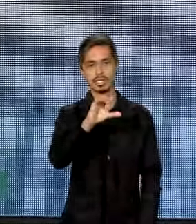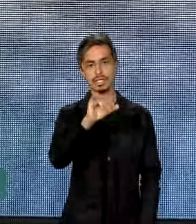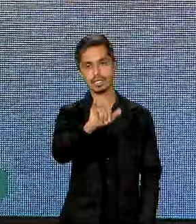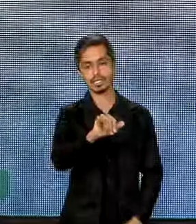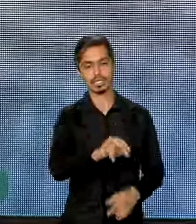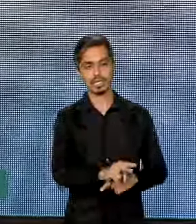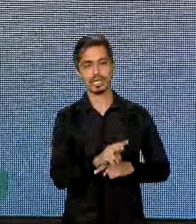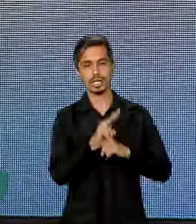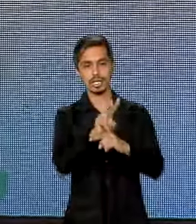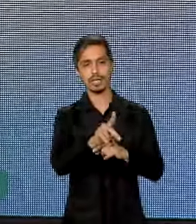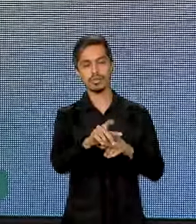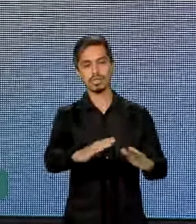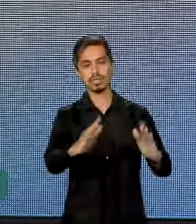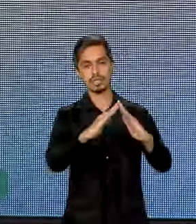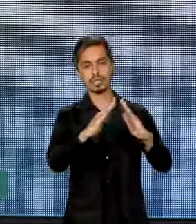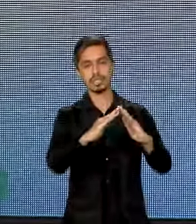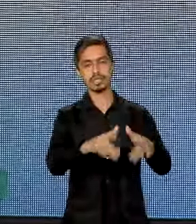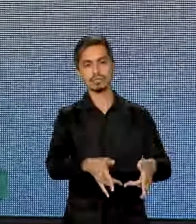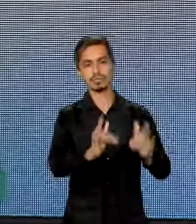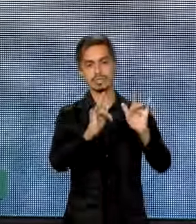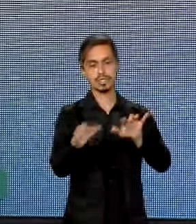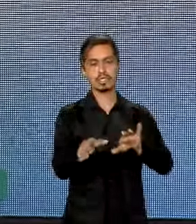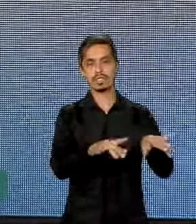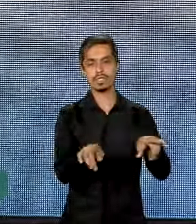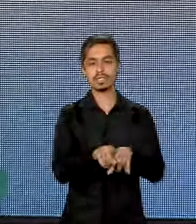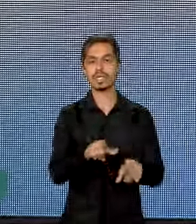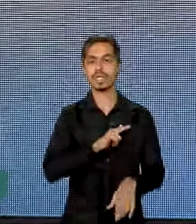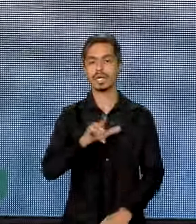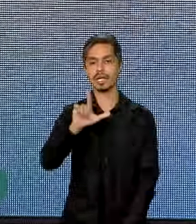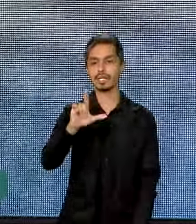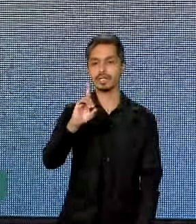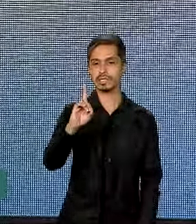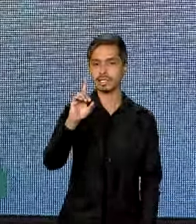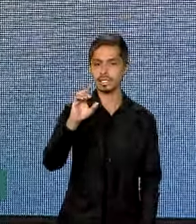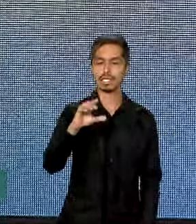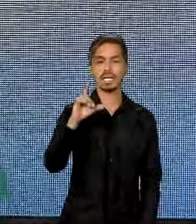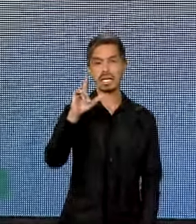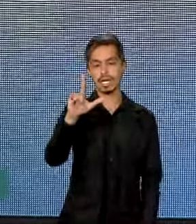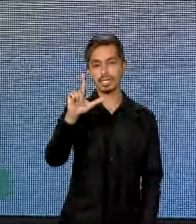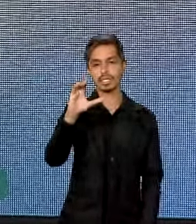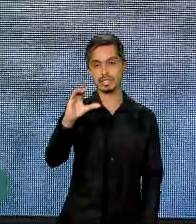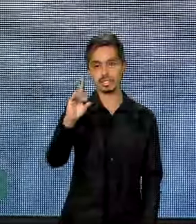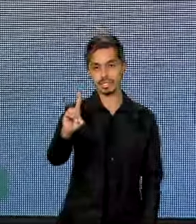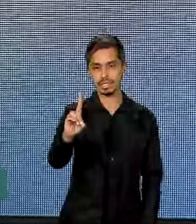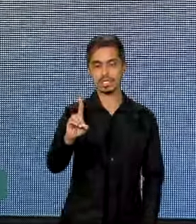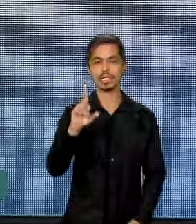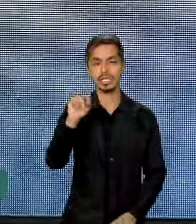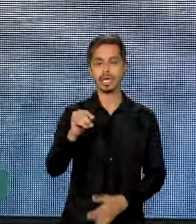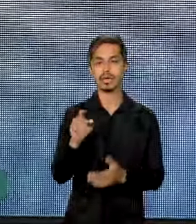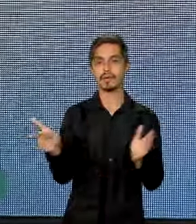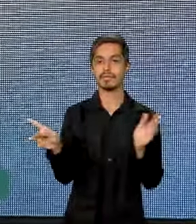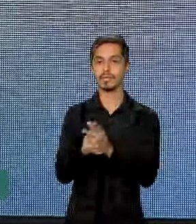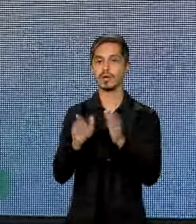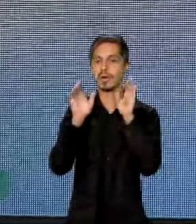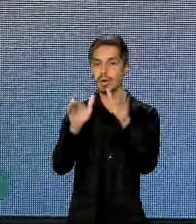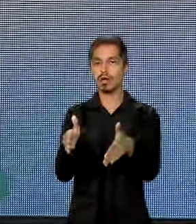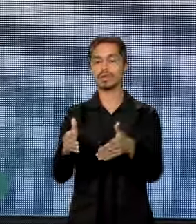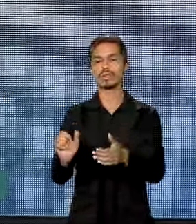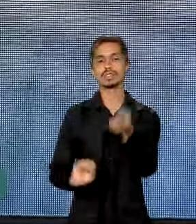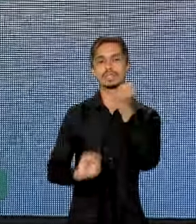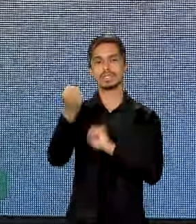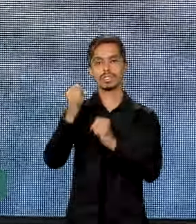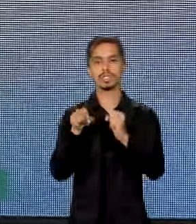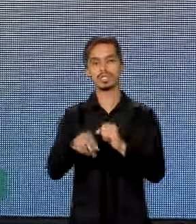a letra de crédito imobiliário, e teremos também a LCD, que é para a indústria. Isso também deve